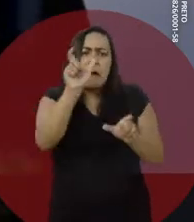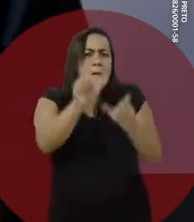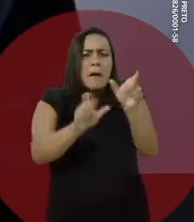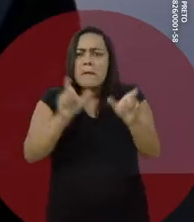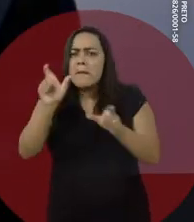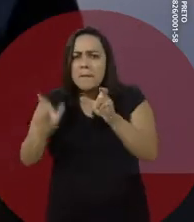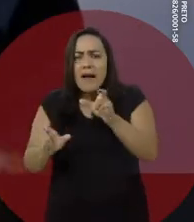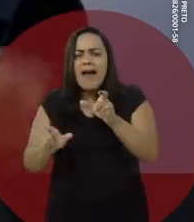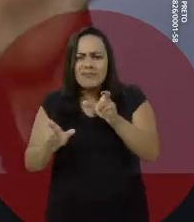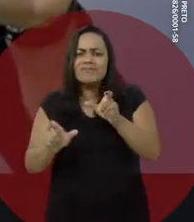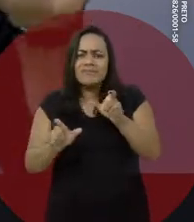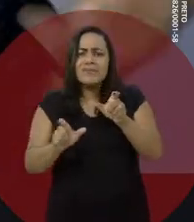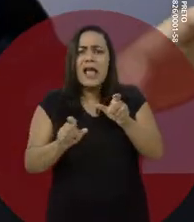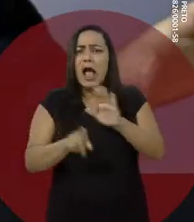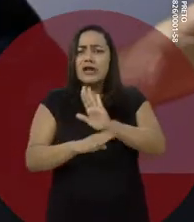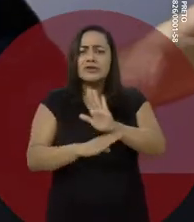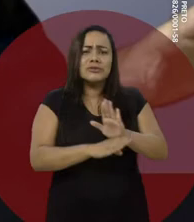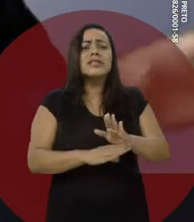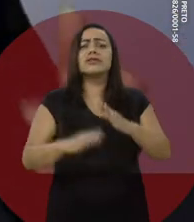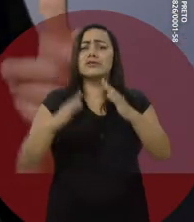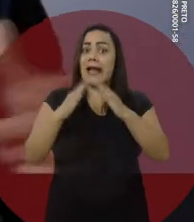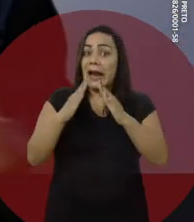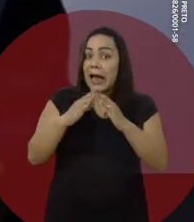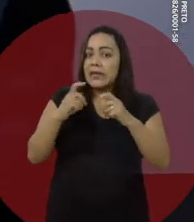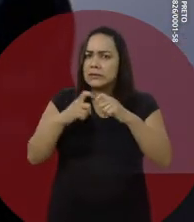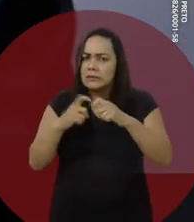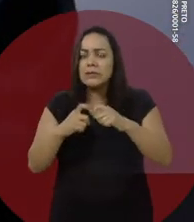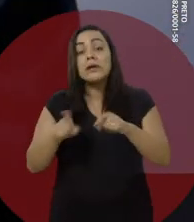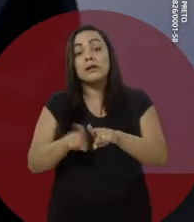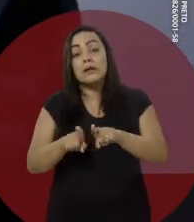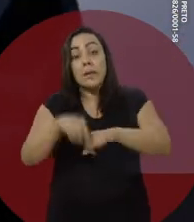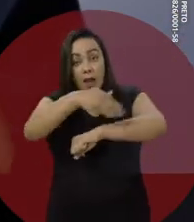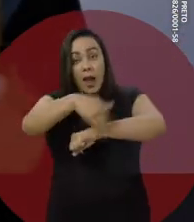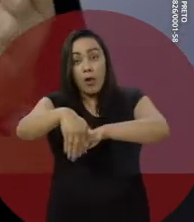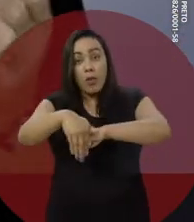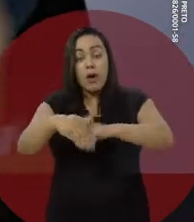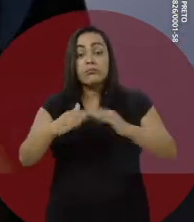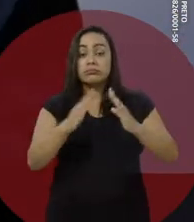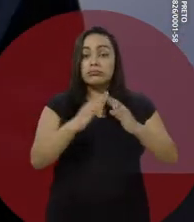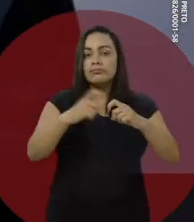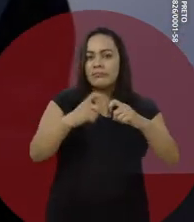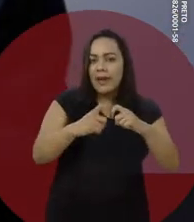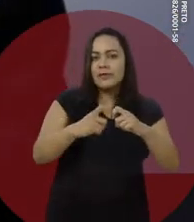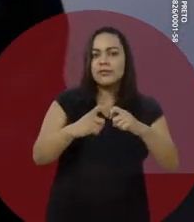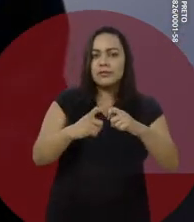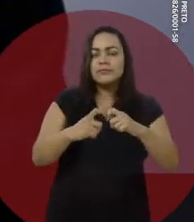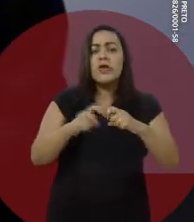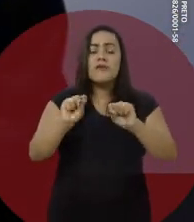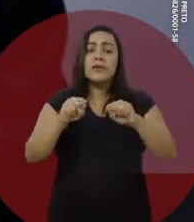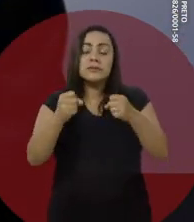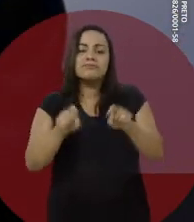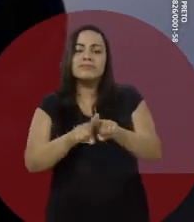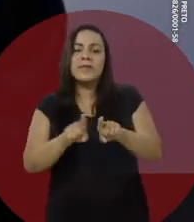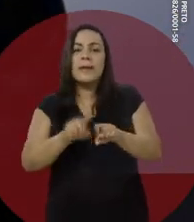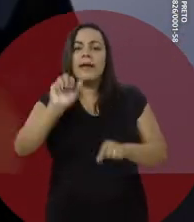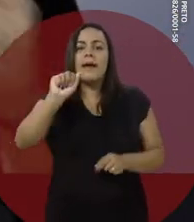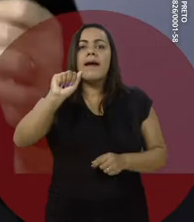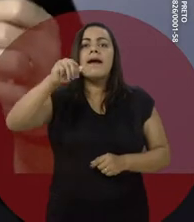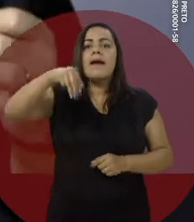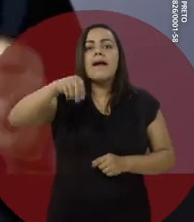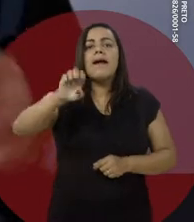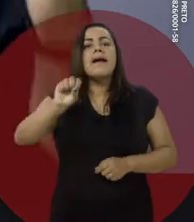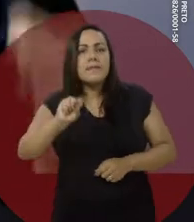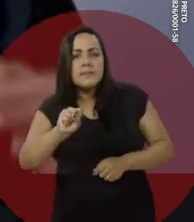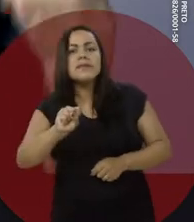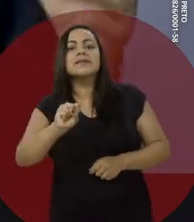à demanda com assistência domiciliar e consultórios na rua. Vamos fortalecer também os programas de atendimento médico